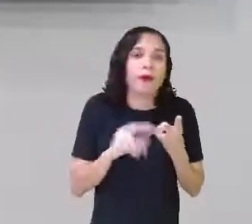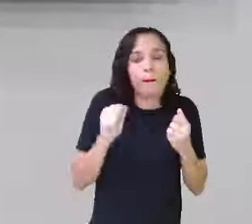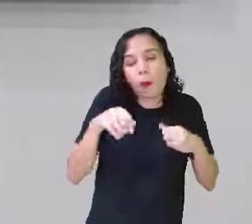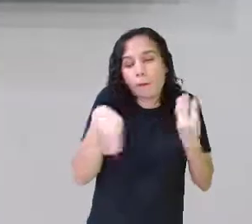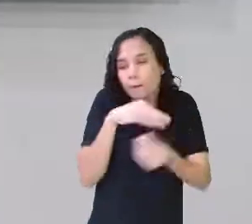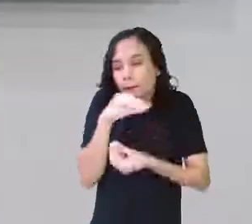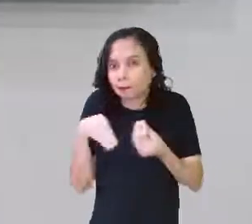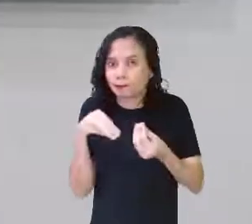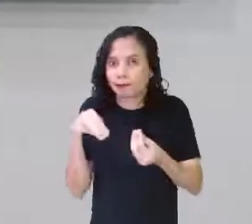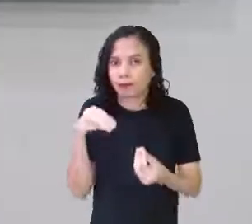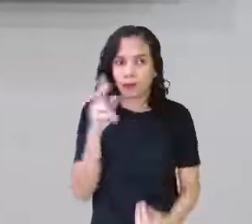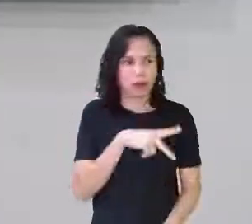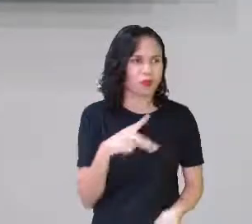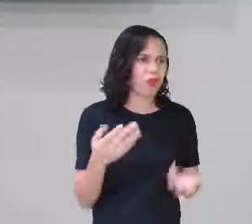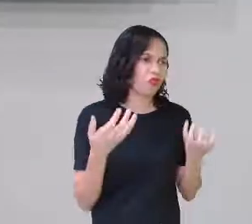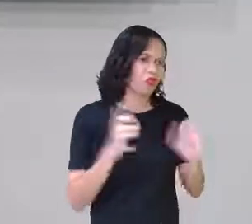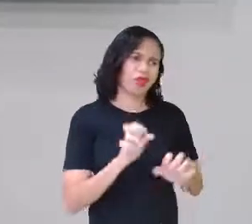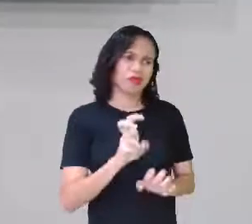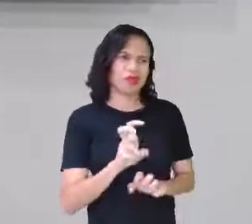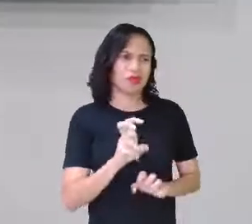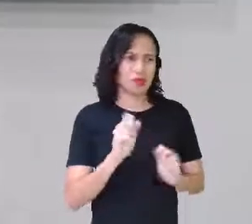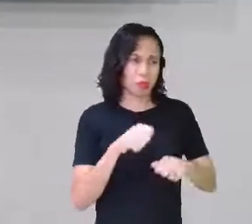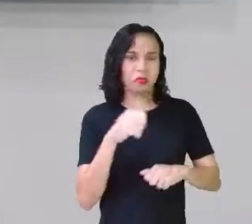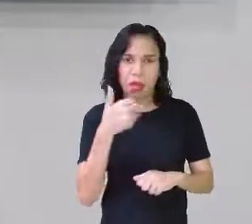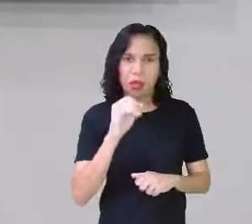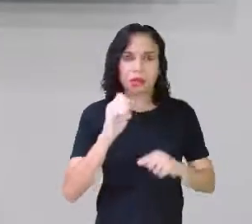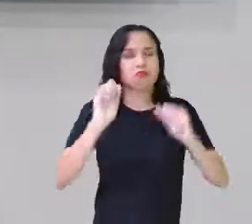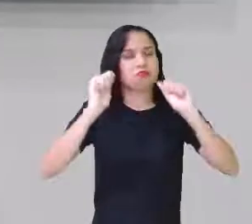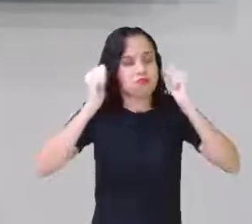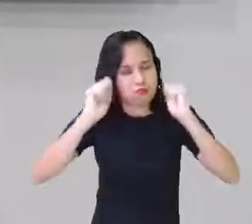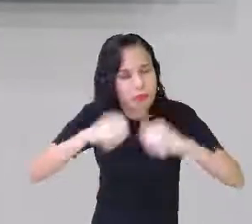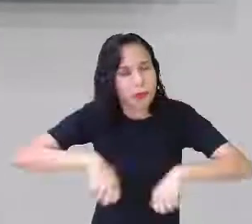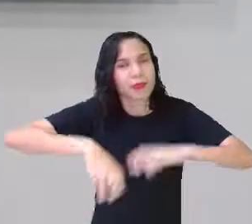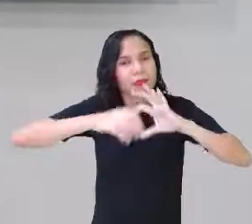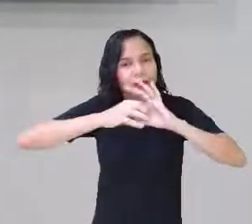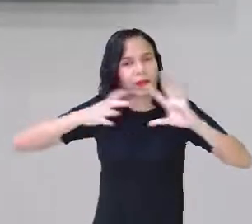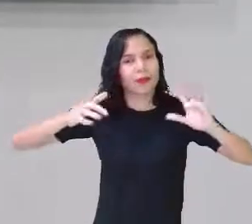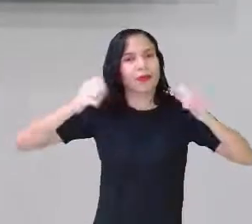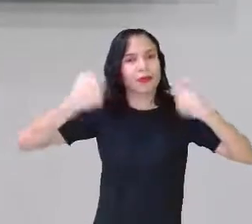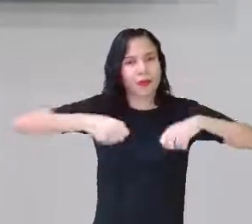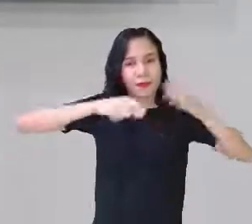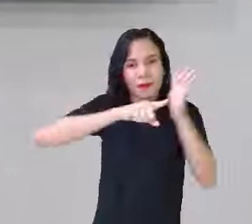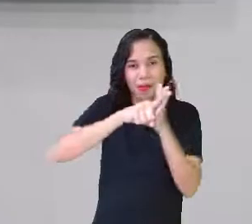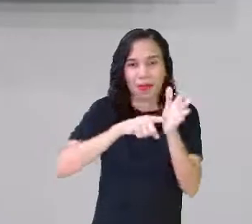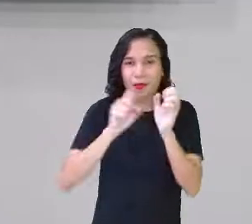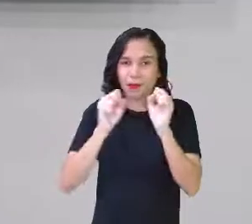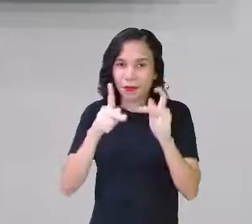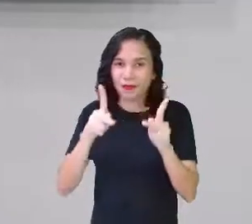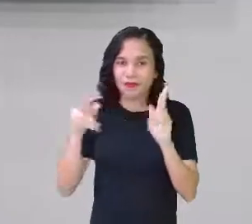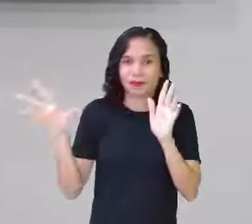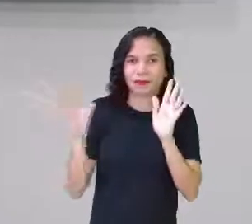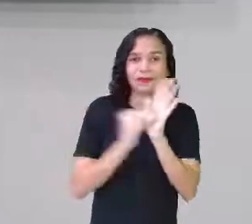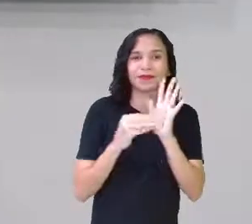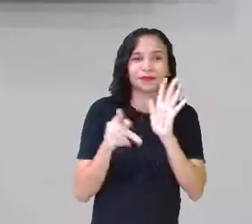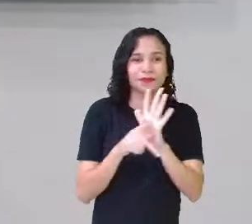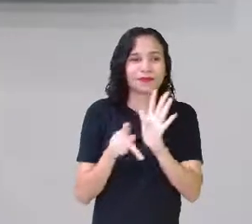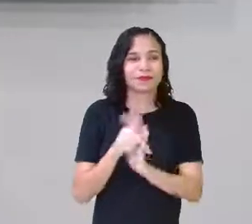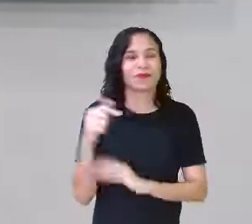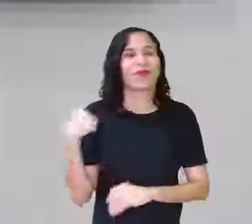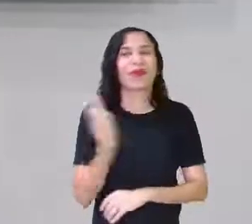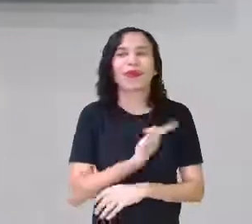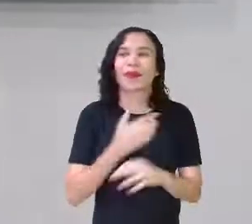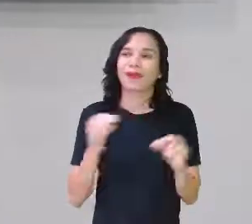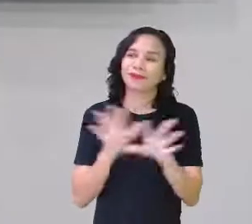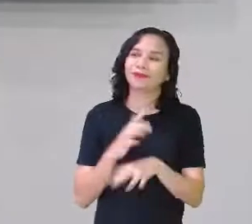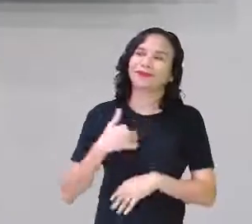misturar. Professor, eu não quero fazer cinco, eu quero fazer dez. Fique à vontade. Mas faz essa pesquisa, tá bom? Regista no teu caderno e eu vou